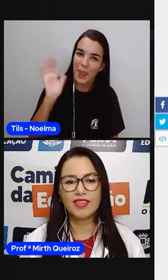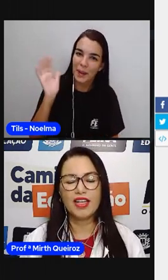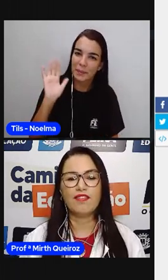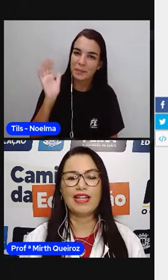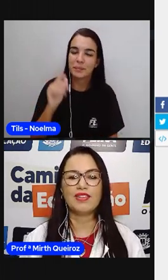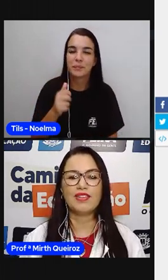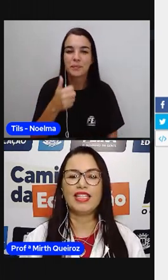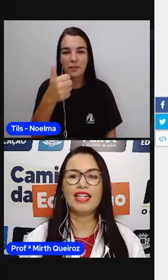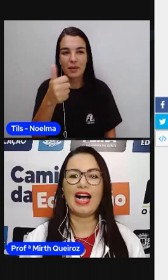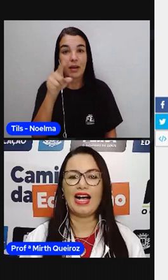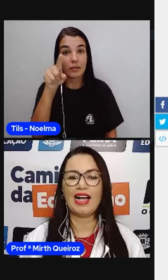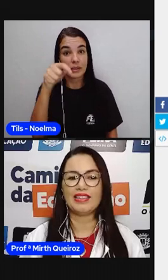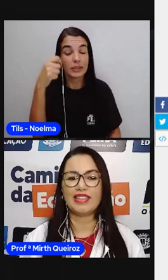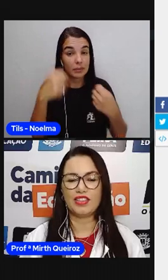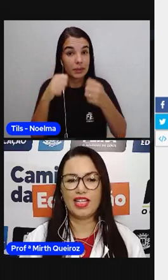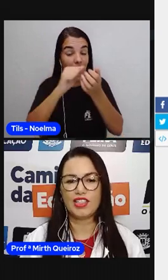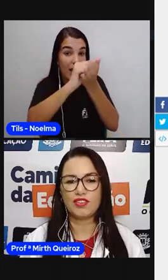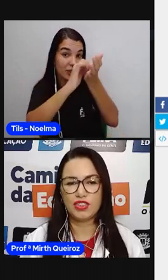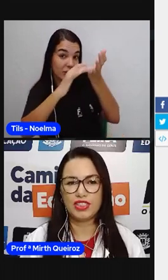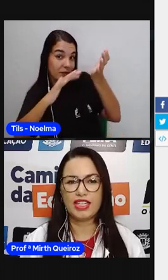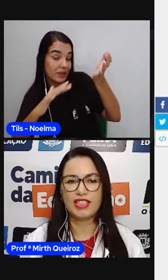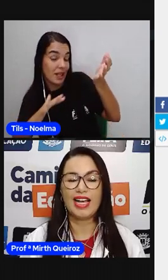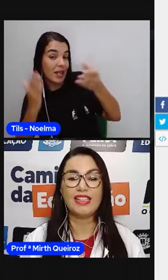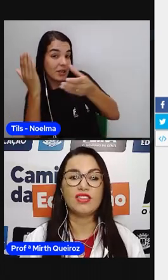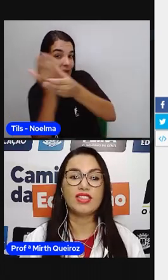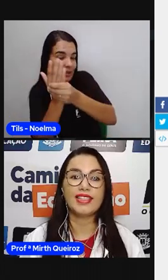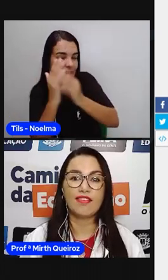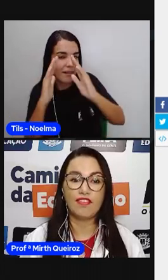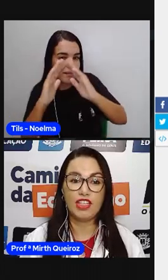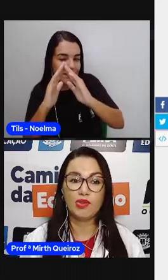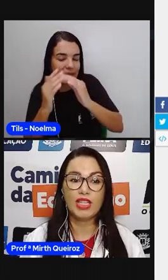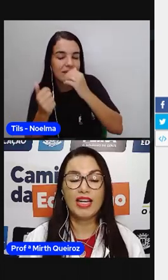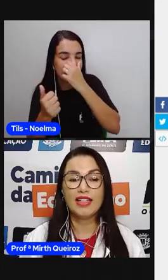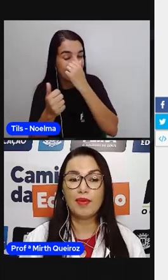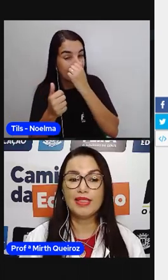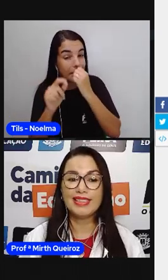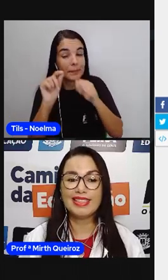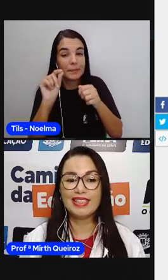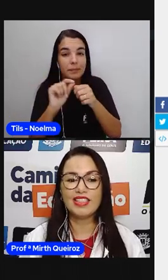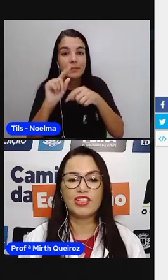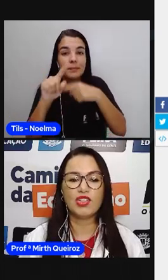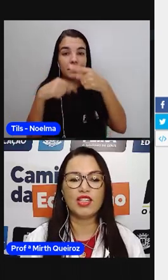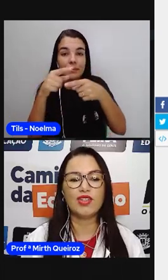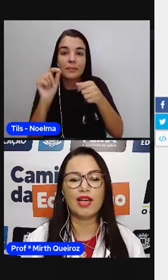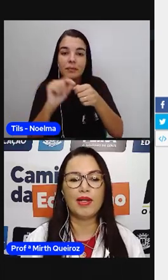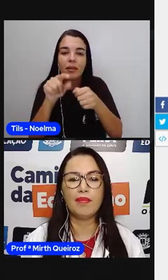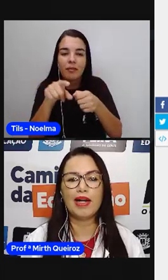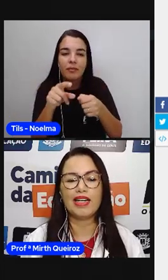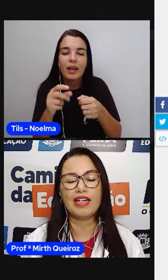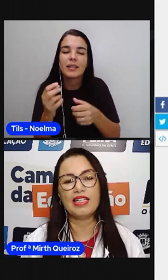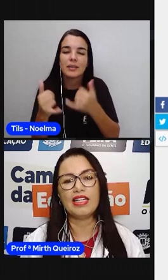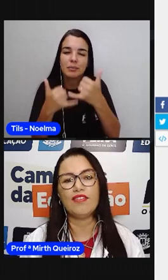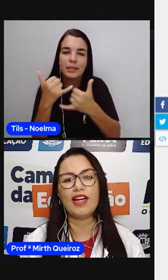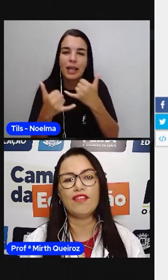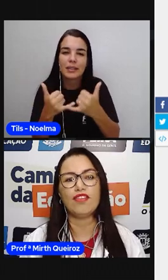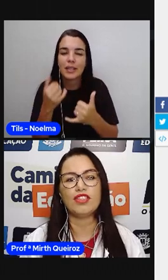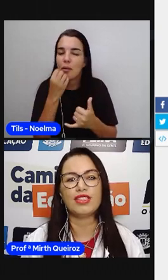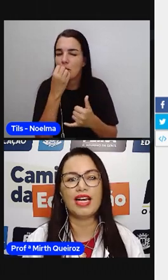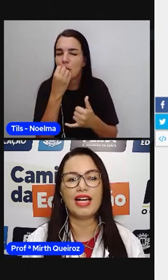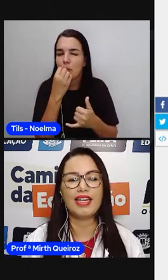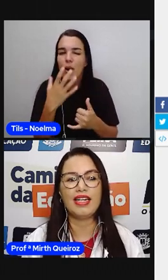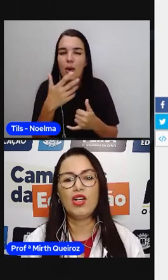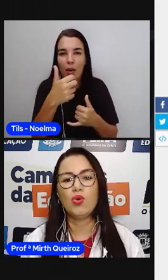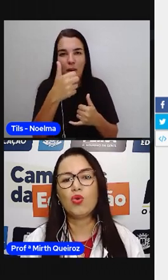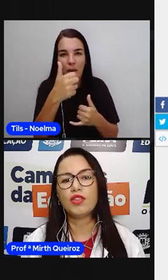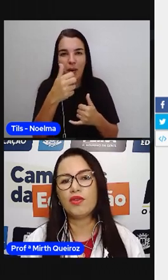Façam aí a atividade de vocês, realizem os desafios. Depois, acessem esse joguinho que é bem bacana e vai reforçar